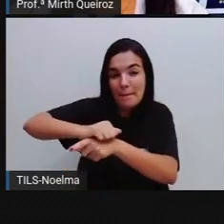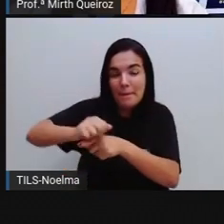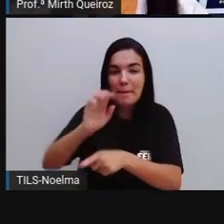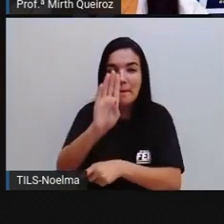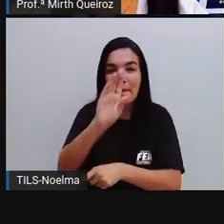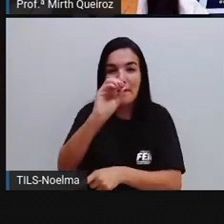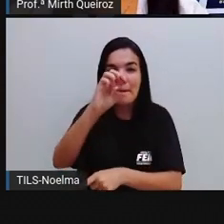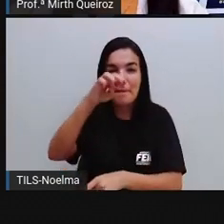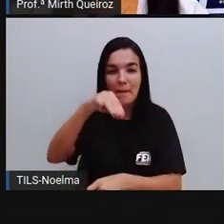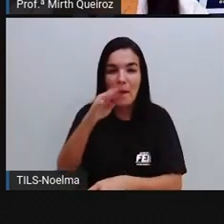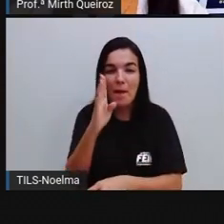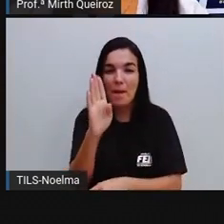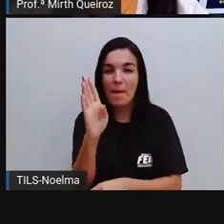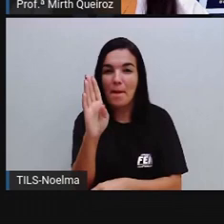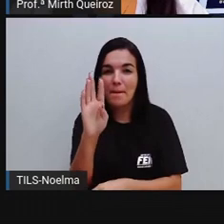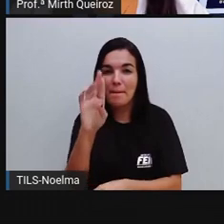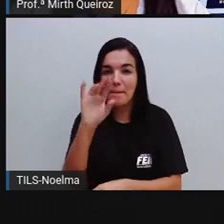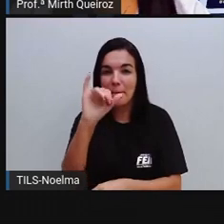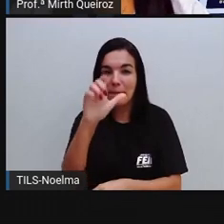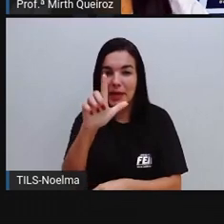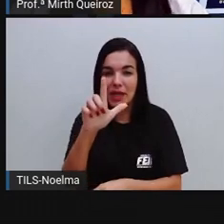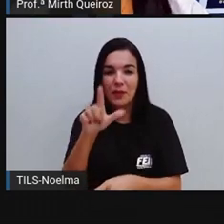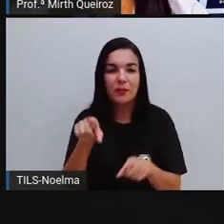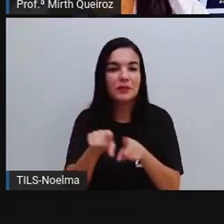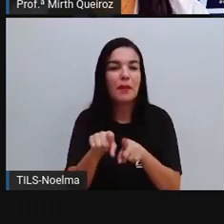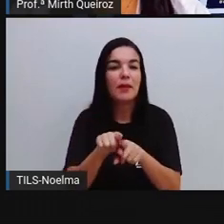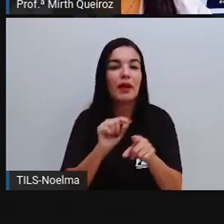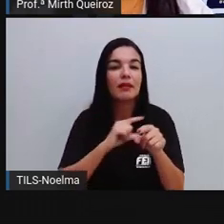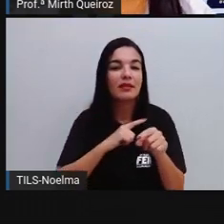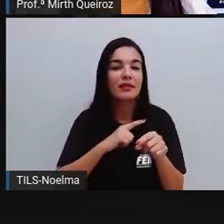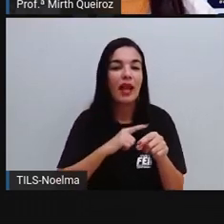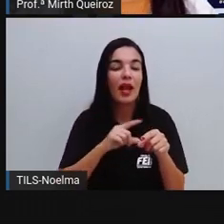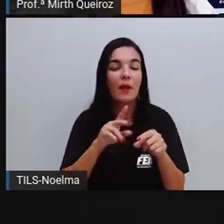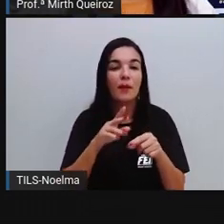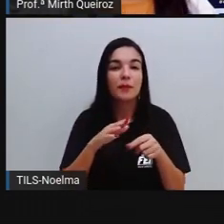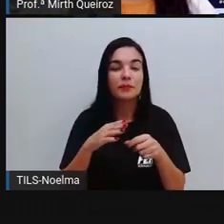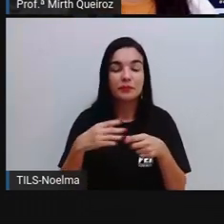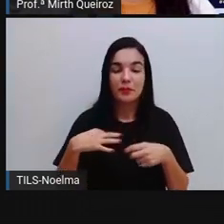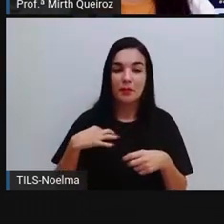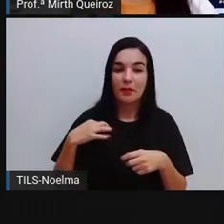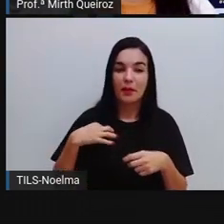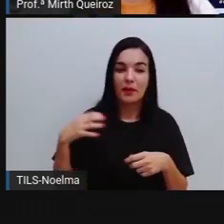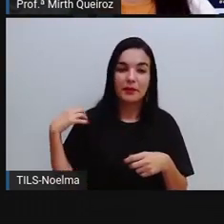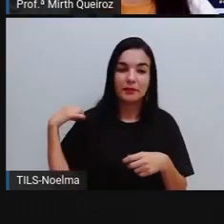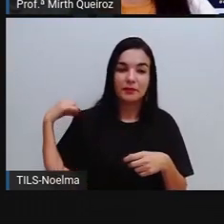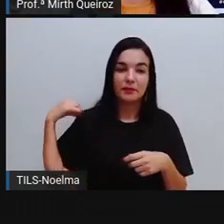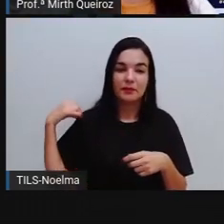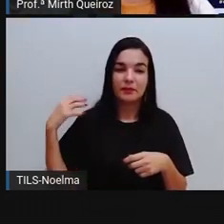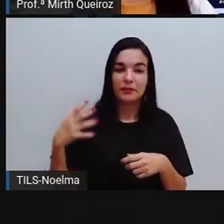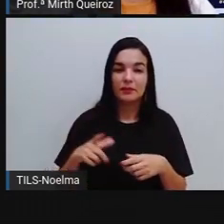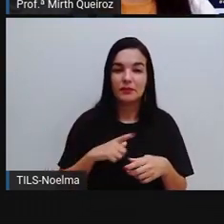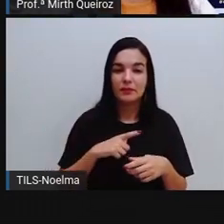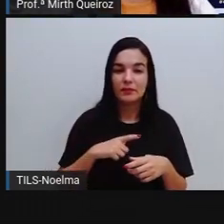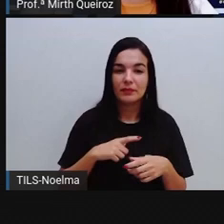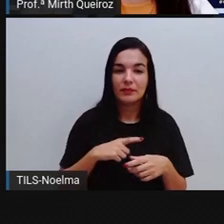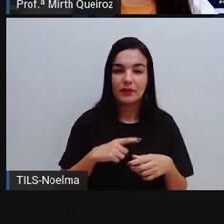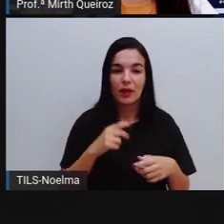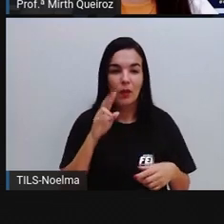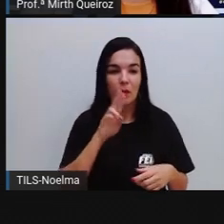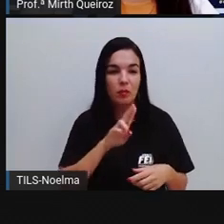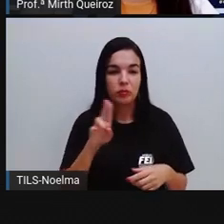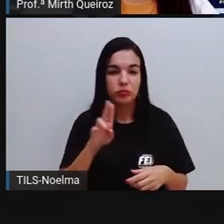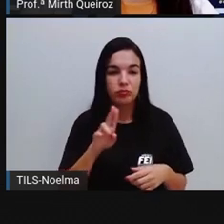Bombril, né? Onde nós temos aí o amaciante, Mombiju. E tem uma frase logo embaixo assim, Mombiju deixa sua